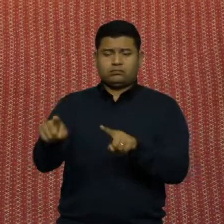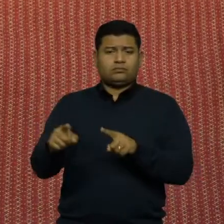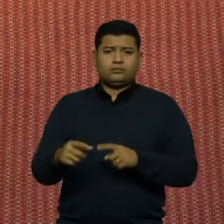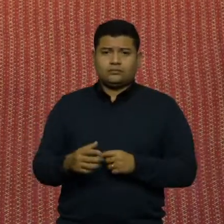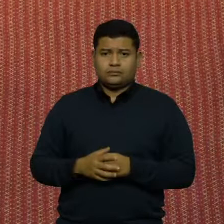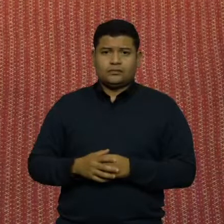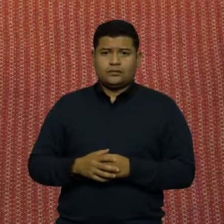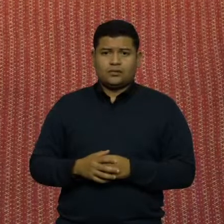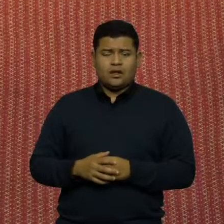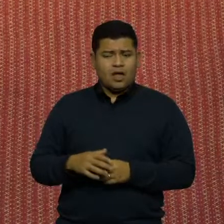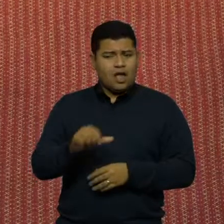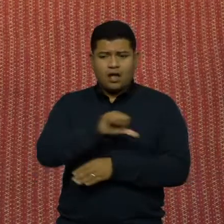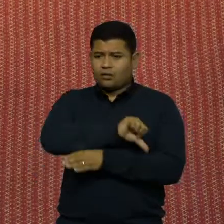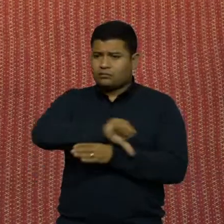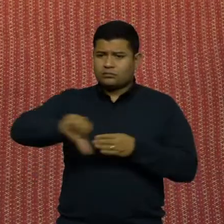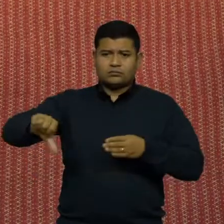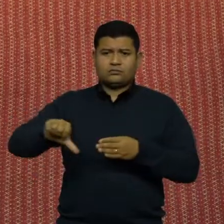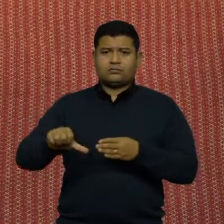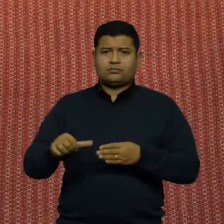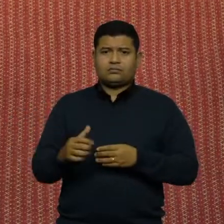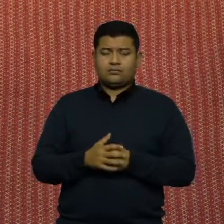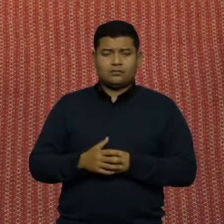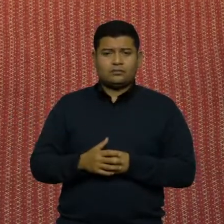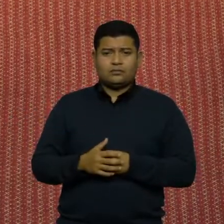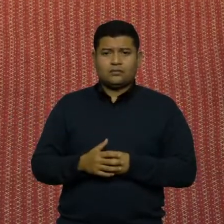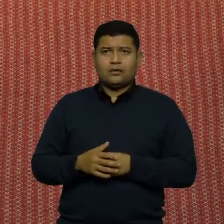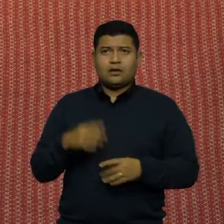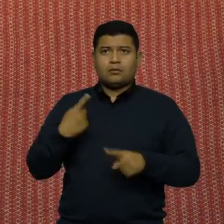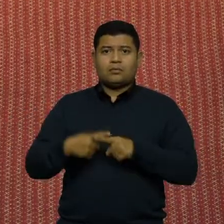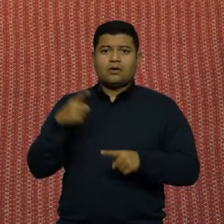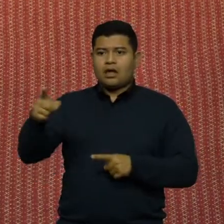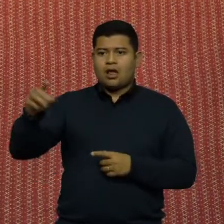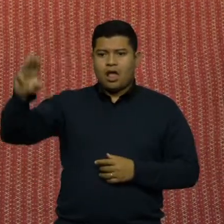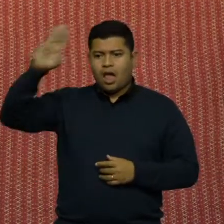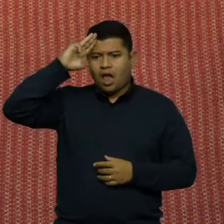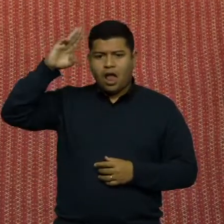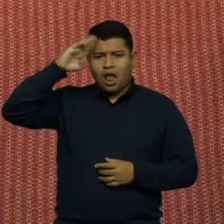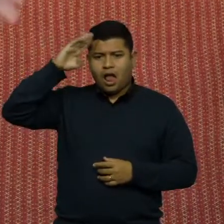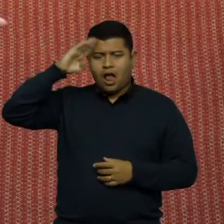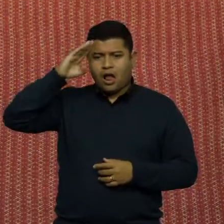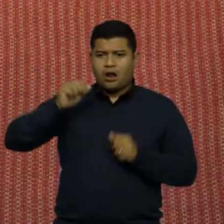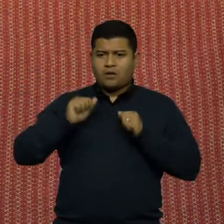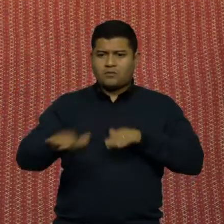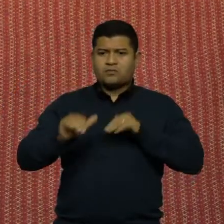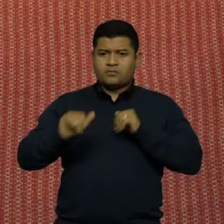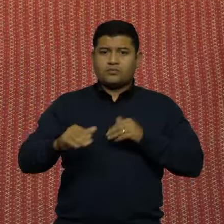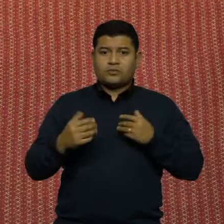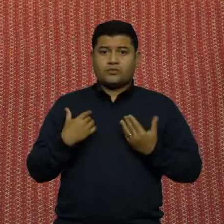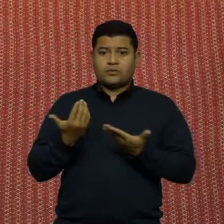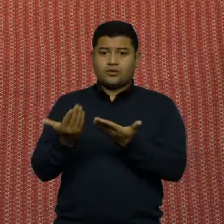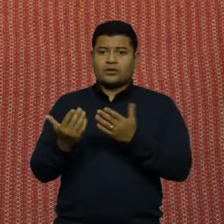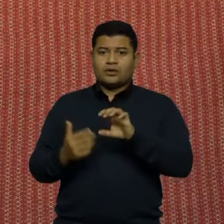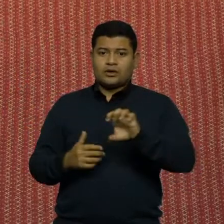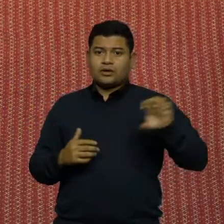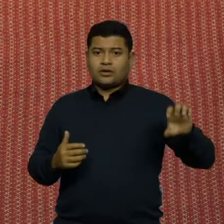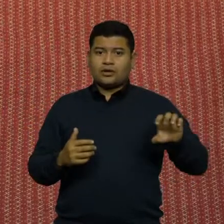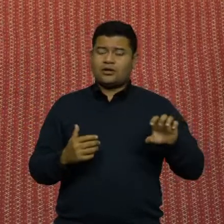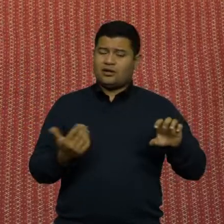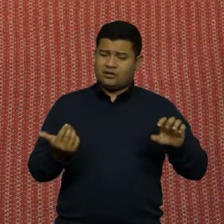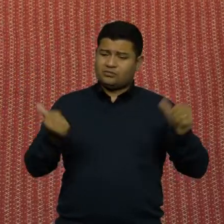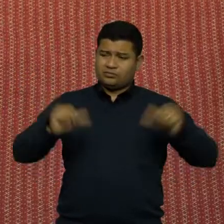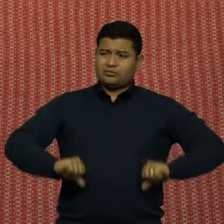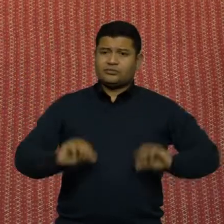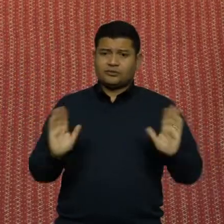nessa imoralidade. Não é nem tanto por ele ser um militante reconhecido, um militante de esquerda, que também é algo terrível,